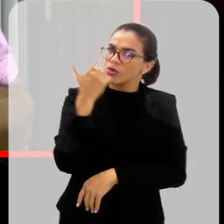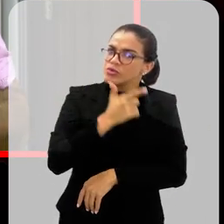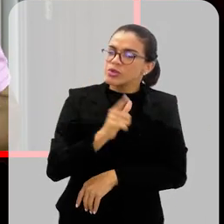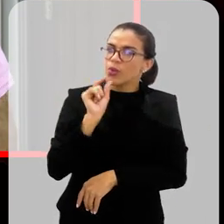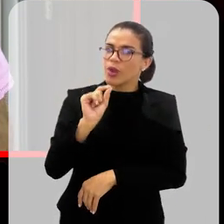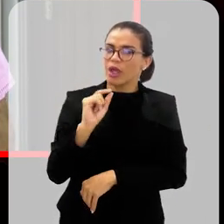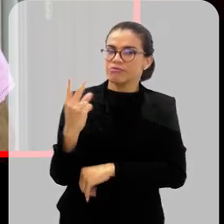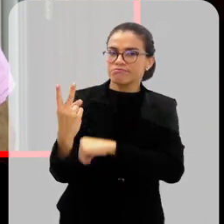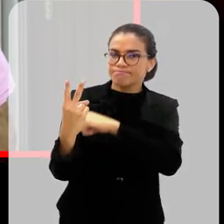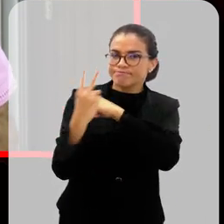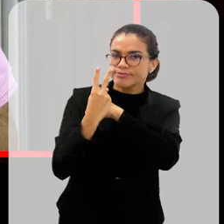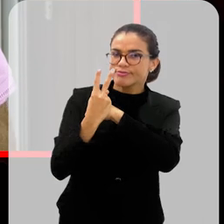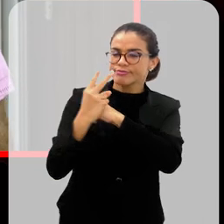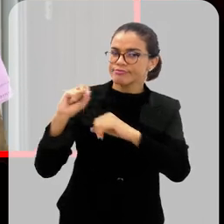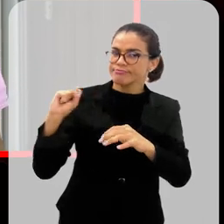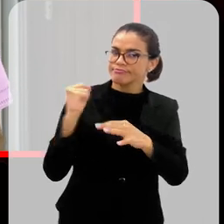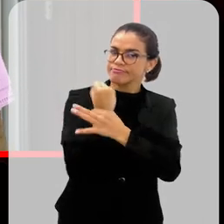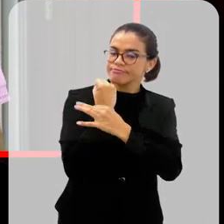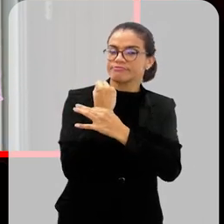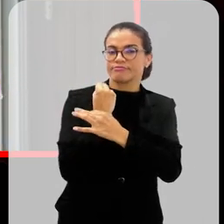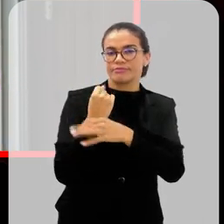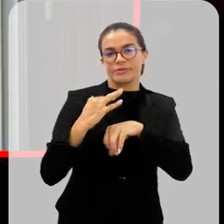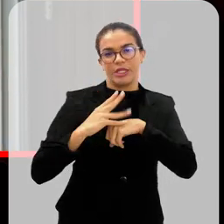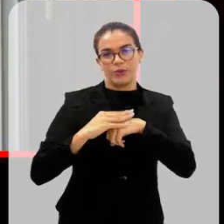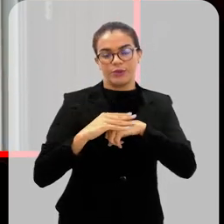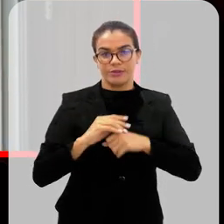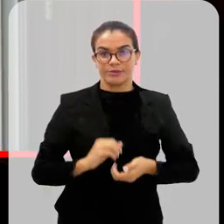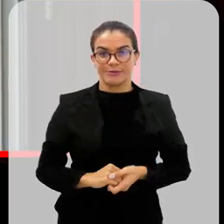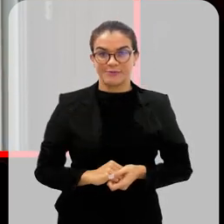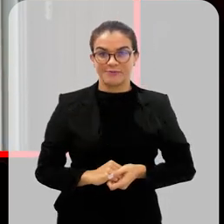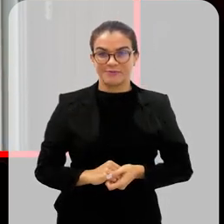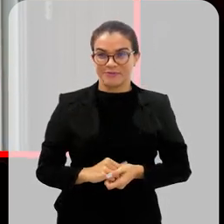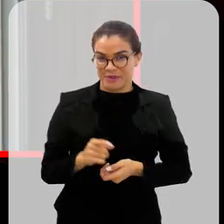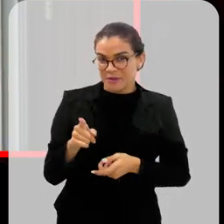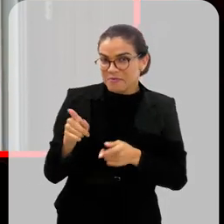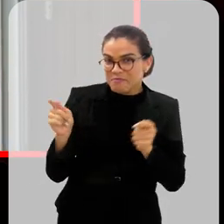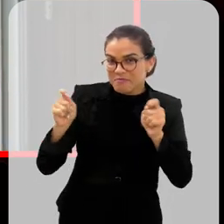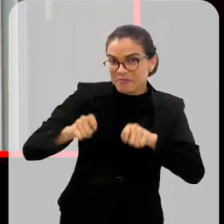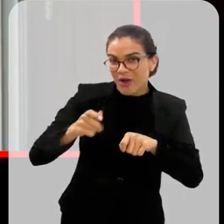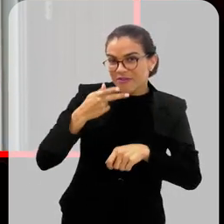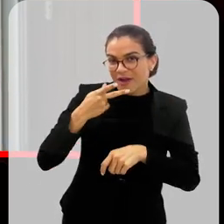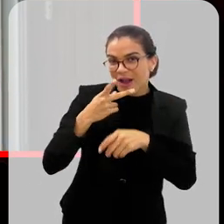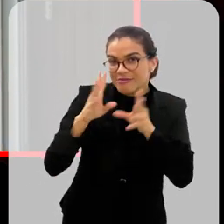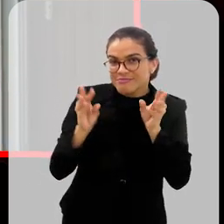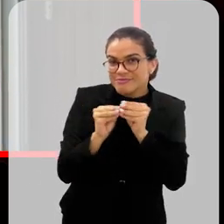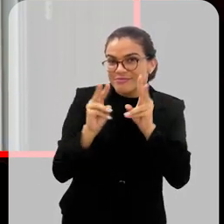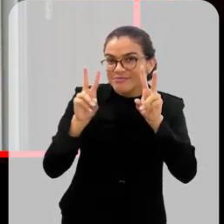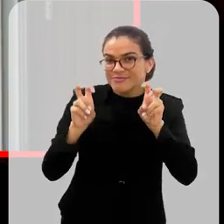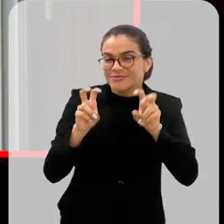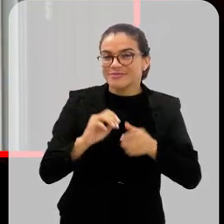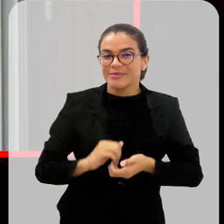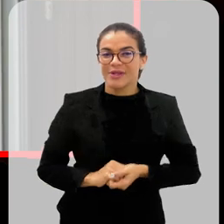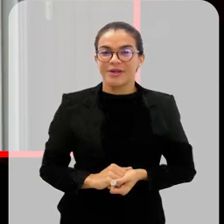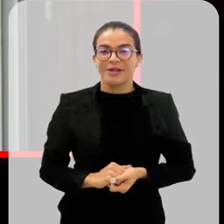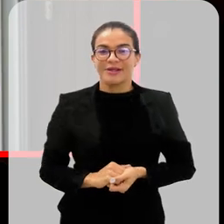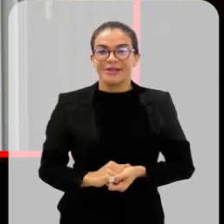possa estar resguardado e protegido dessa doença. Eu queria que você falasse sobre isso aí, Sara.